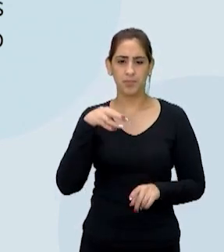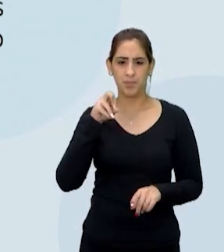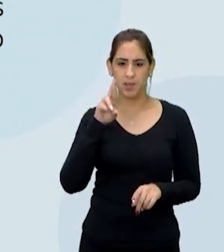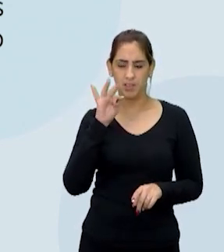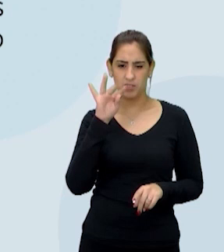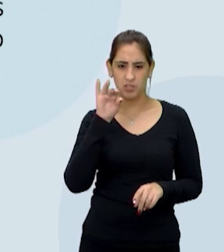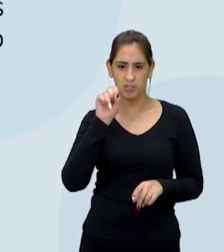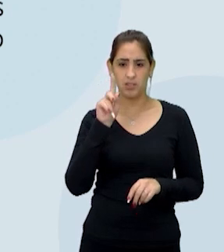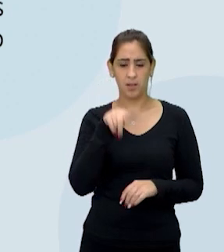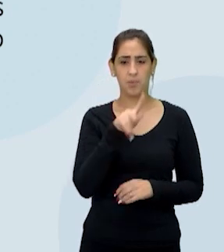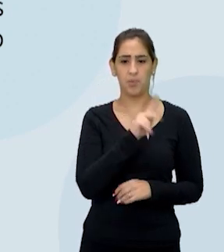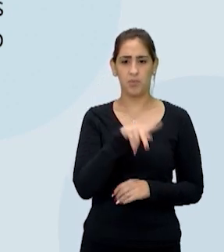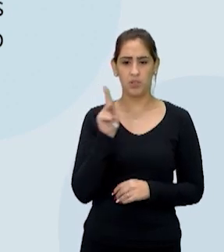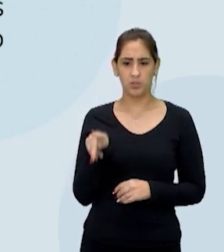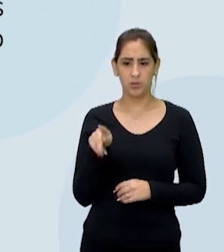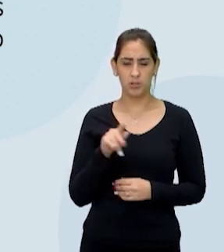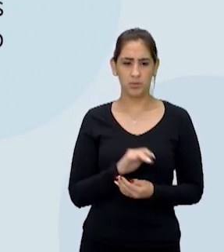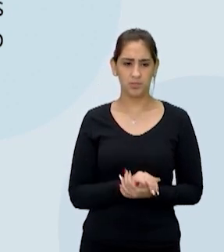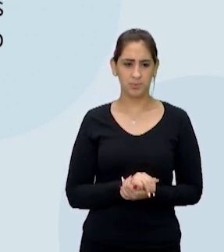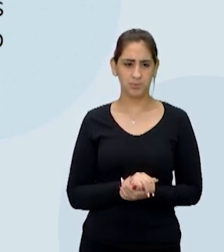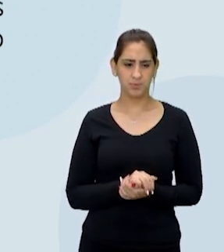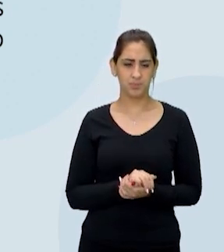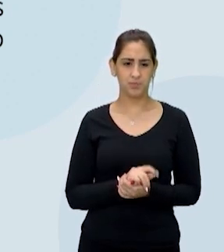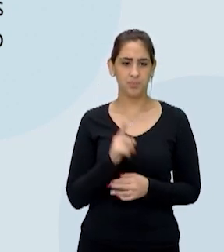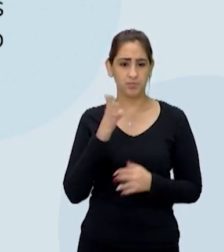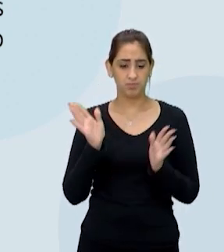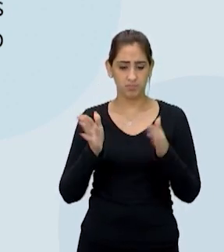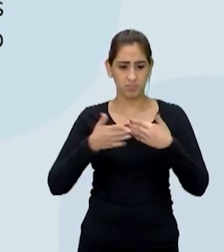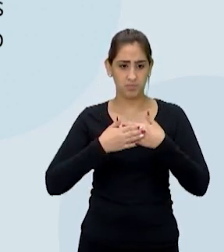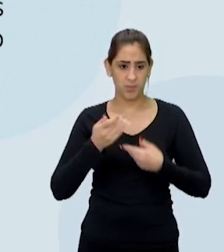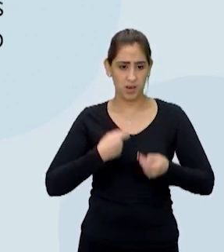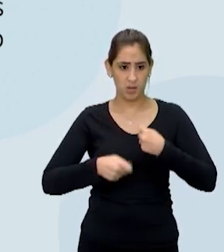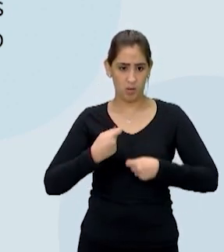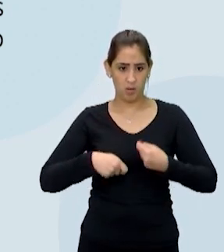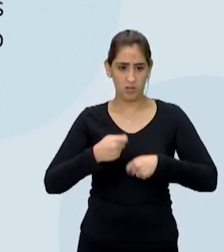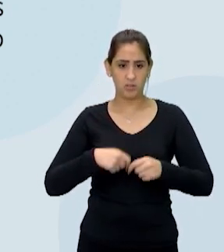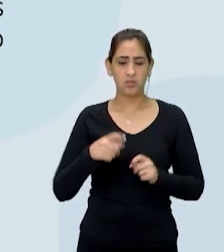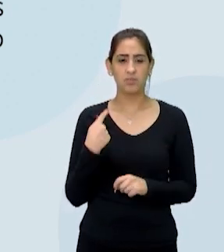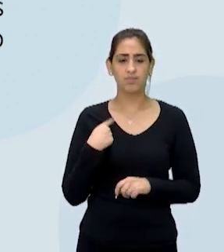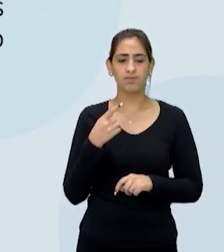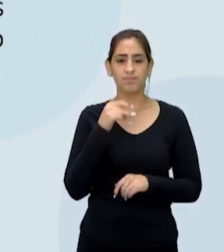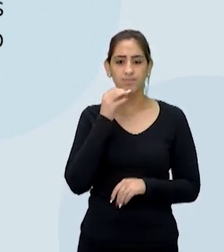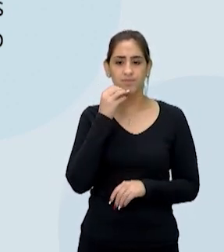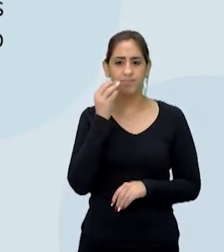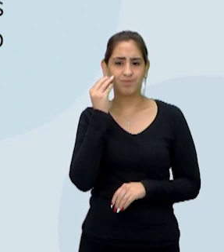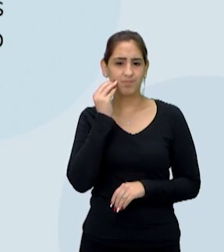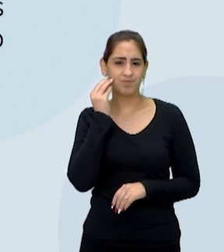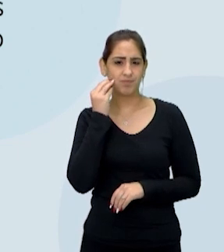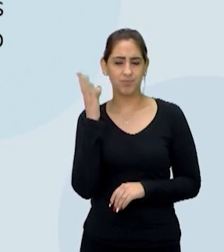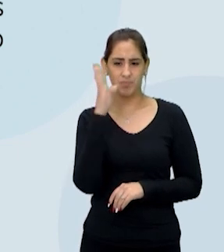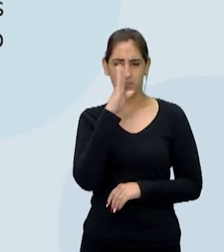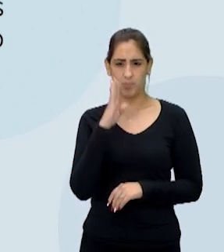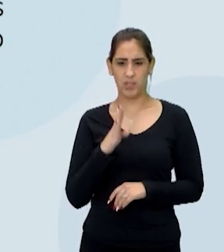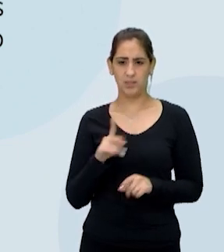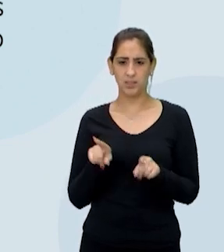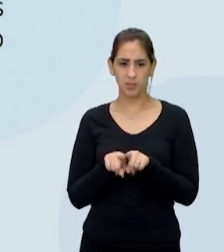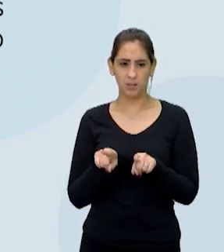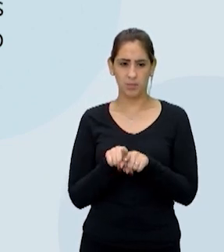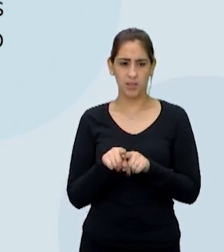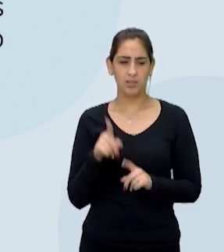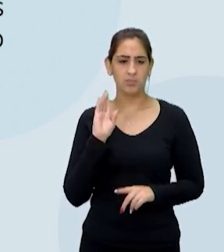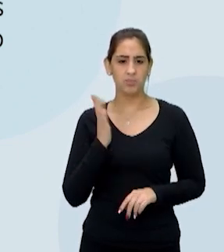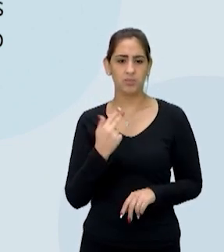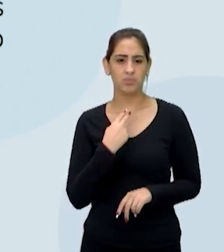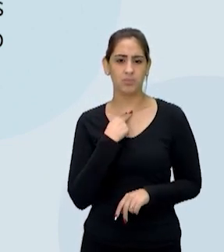é professor. Para o professor, o fechamento dessas lojas revela uma possível inexperiência do empresariado brasileiro,